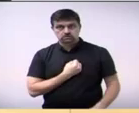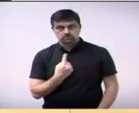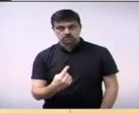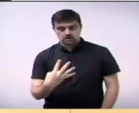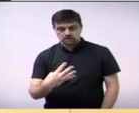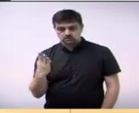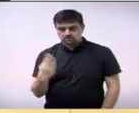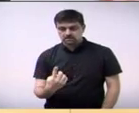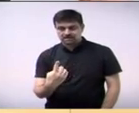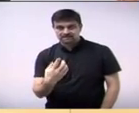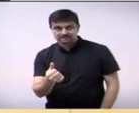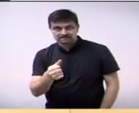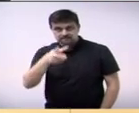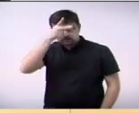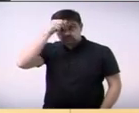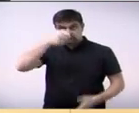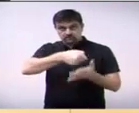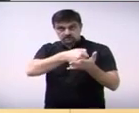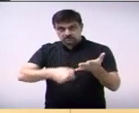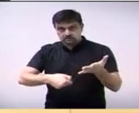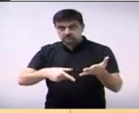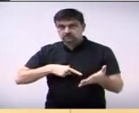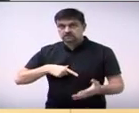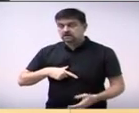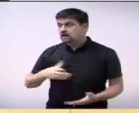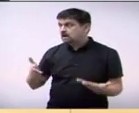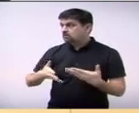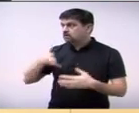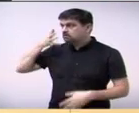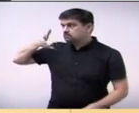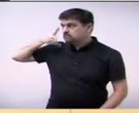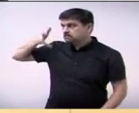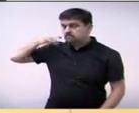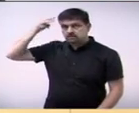-16 do Executivo. Com a palavra, Angela Duarte.